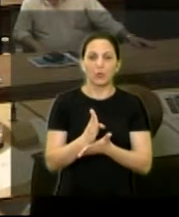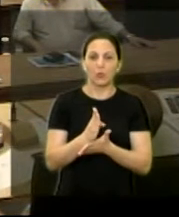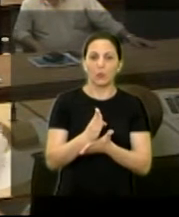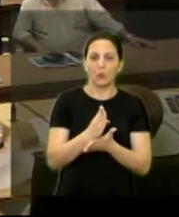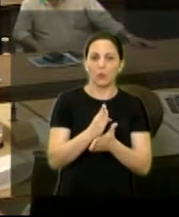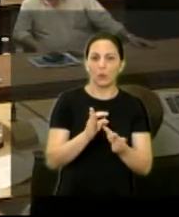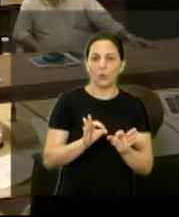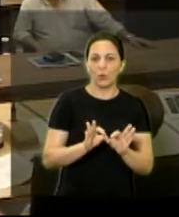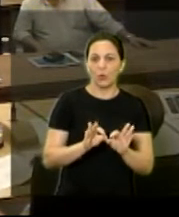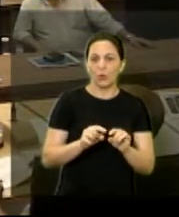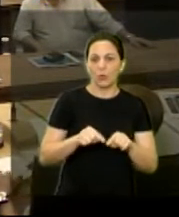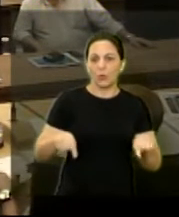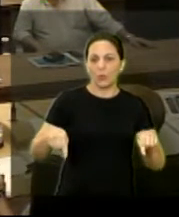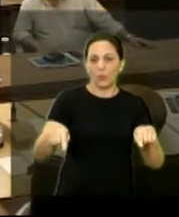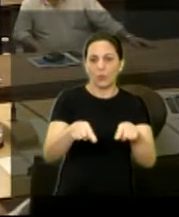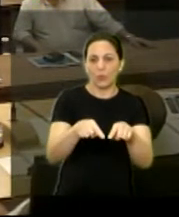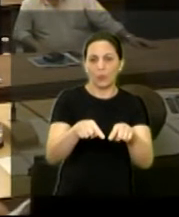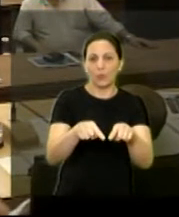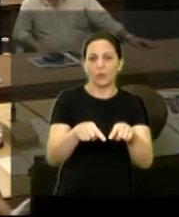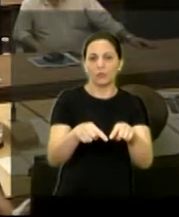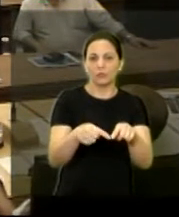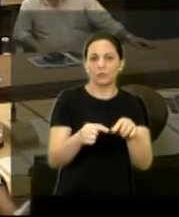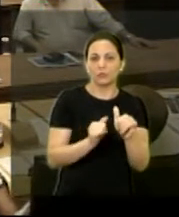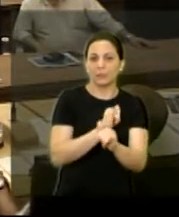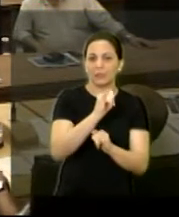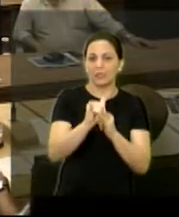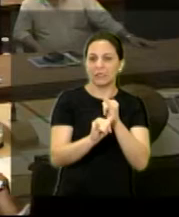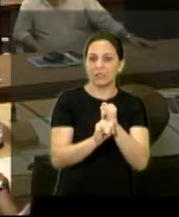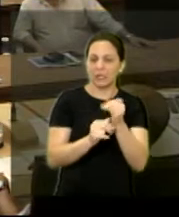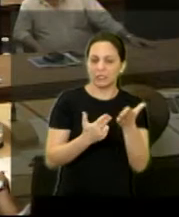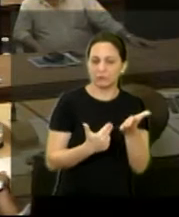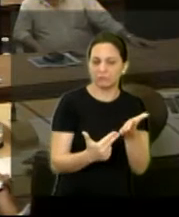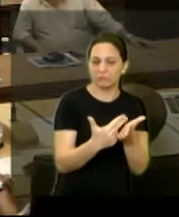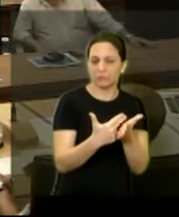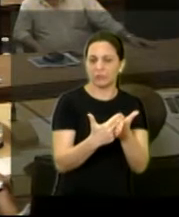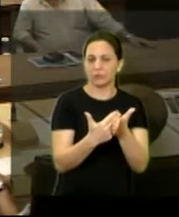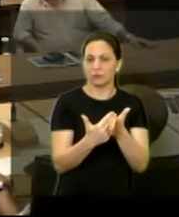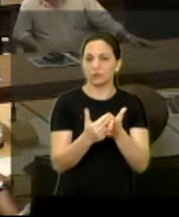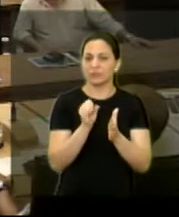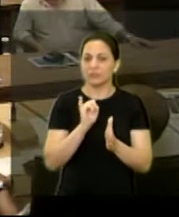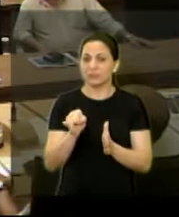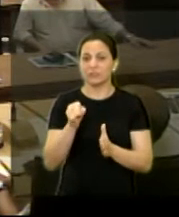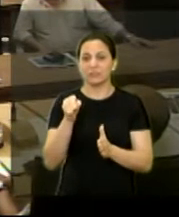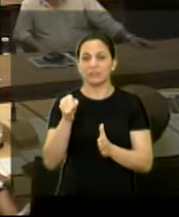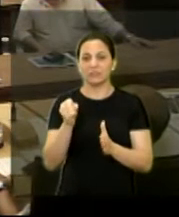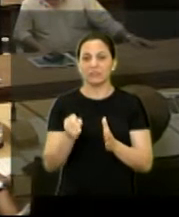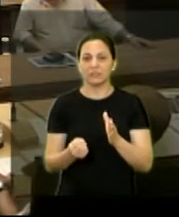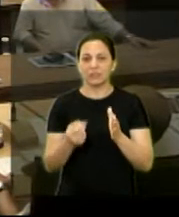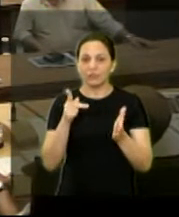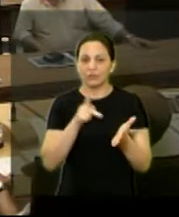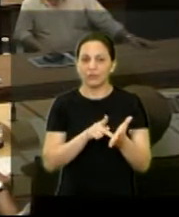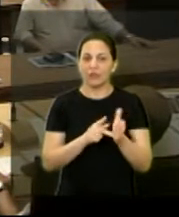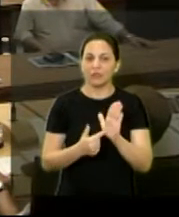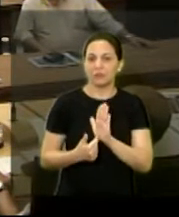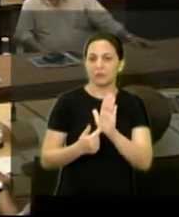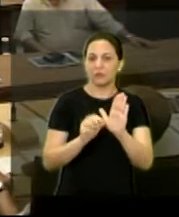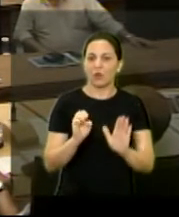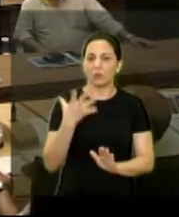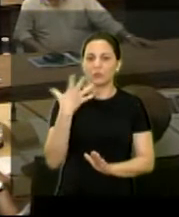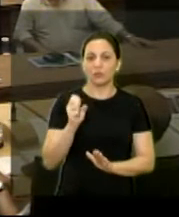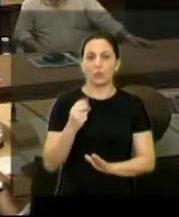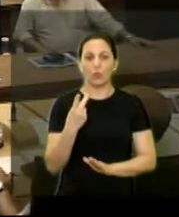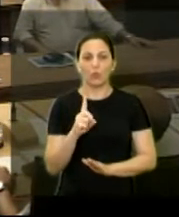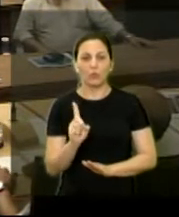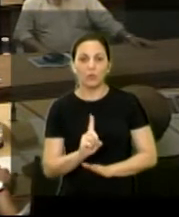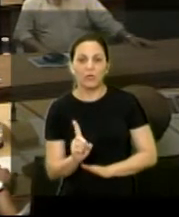online. Se isso também já está acontecendo hoje na Secretaria ou não. E de que